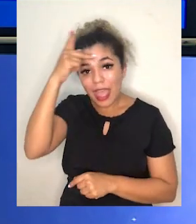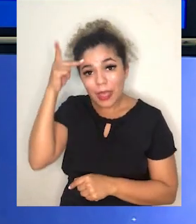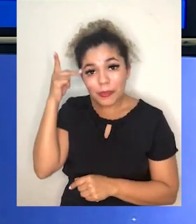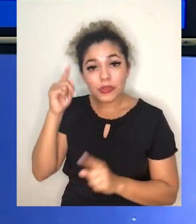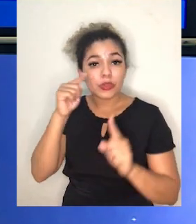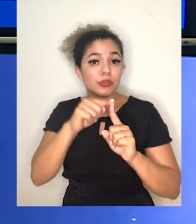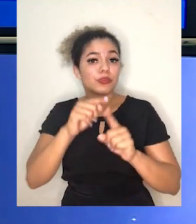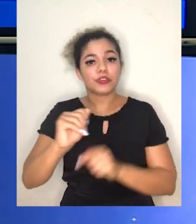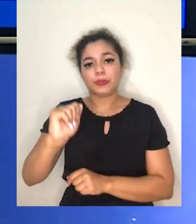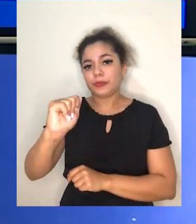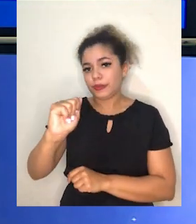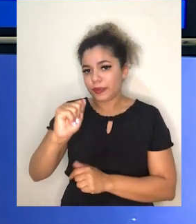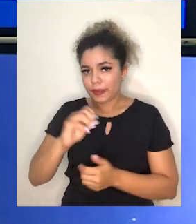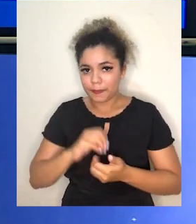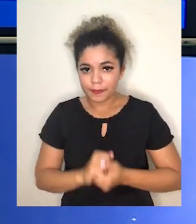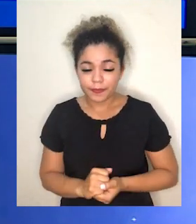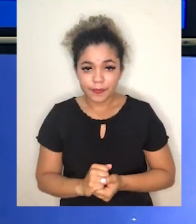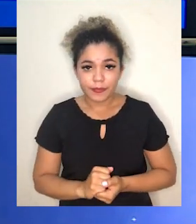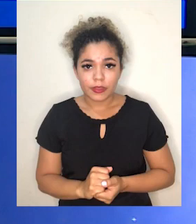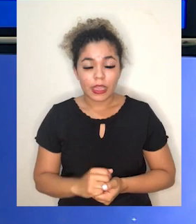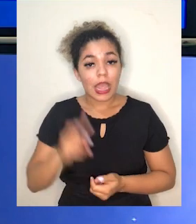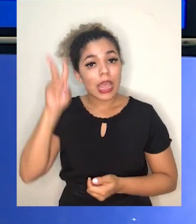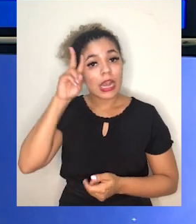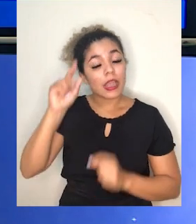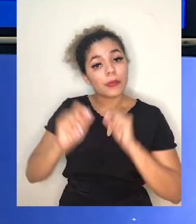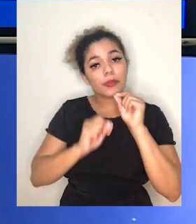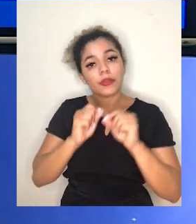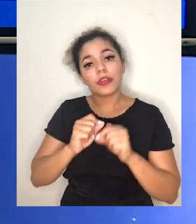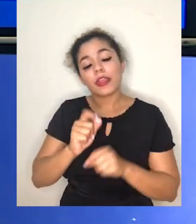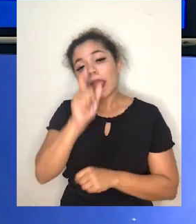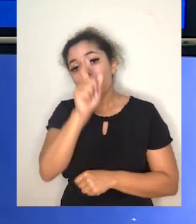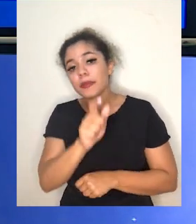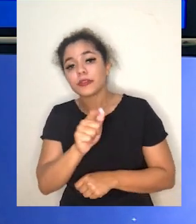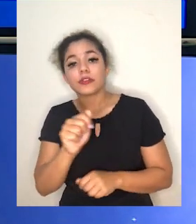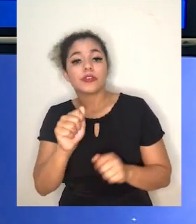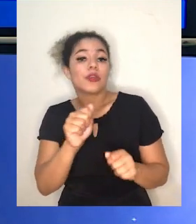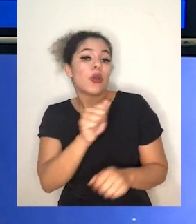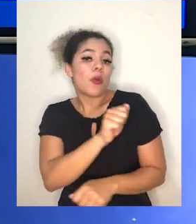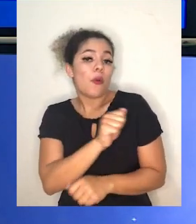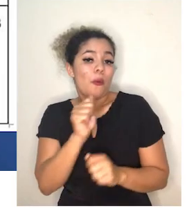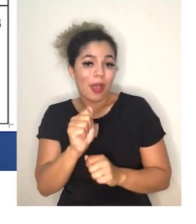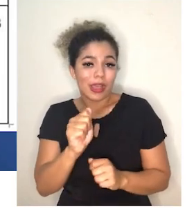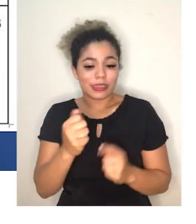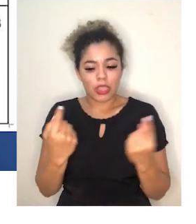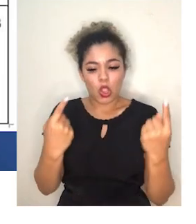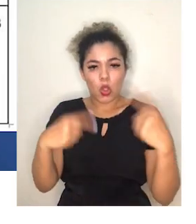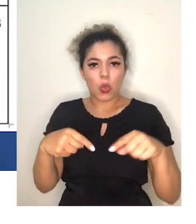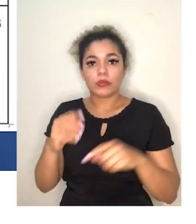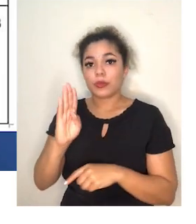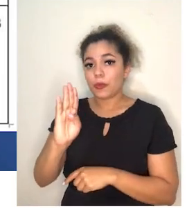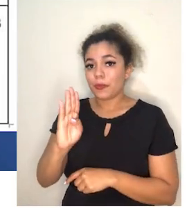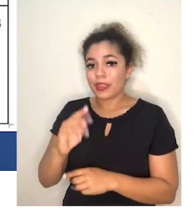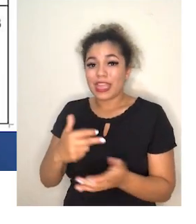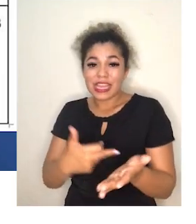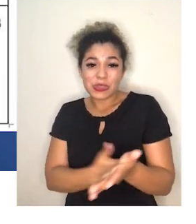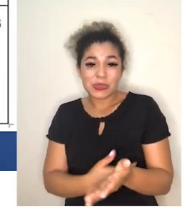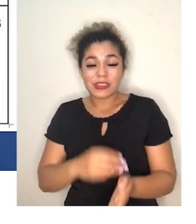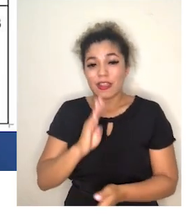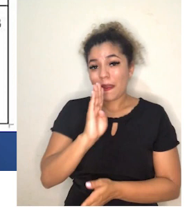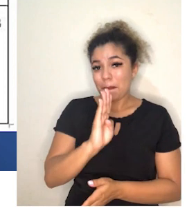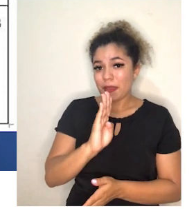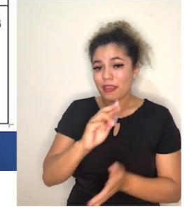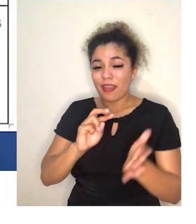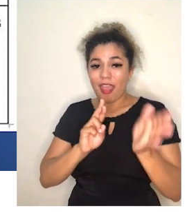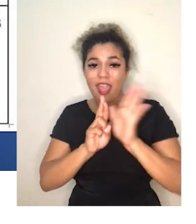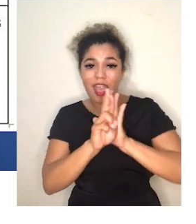do tipo A. Lembrando que o indivíduo do tipo A tem anticorpos anti-B. Sangue tipo B, nós